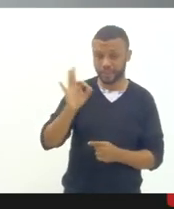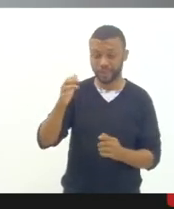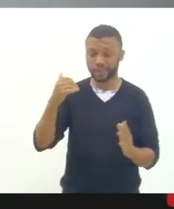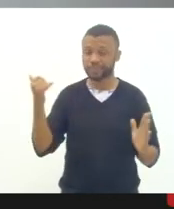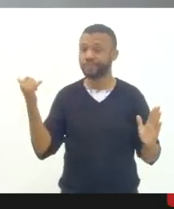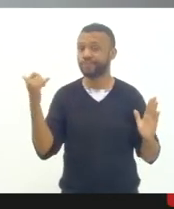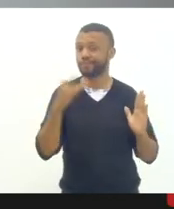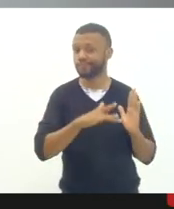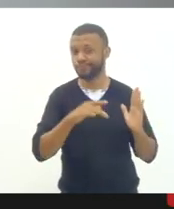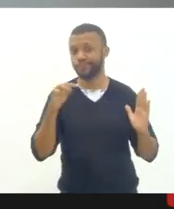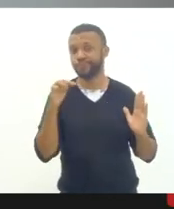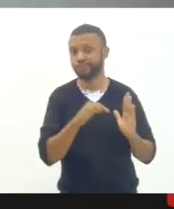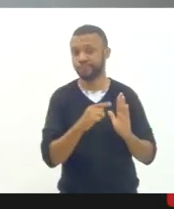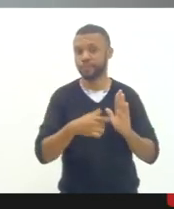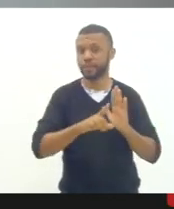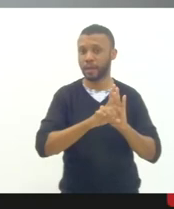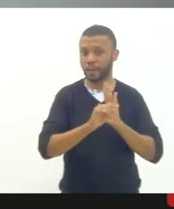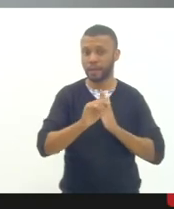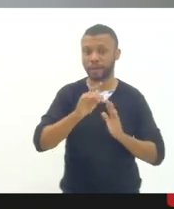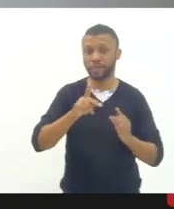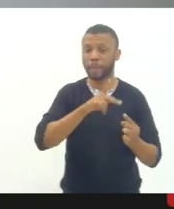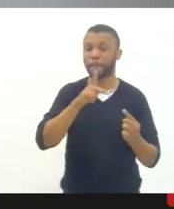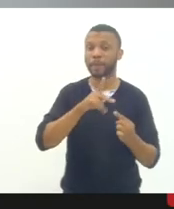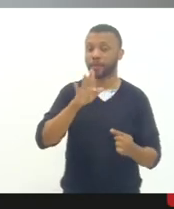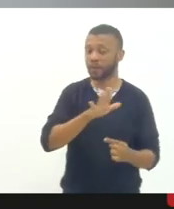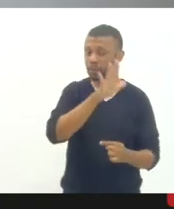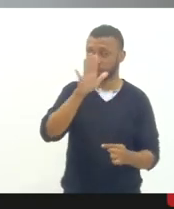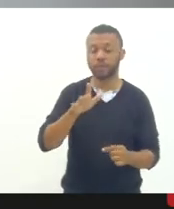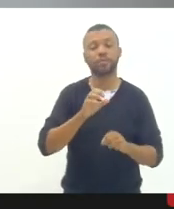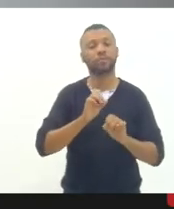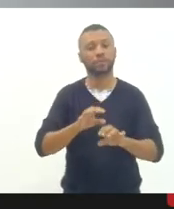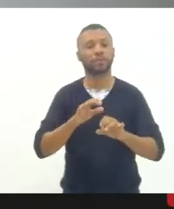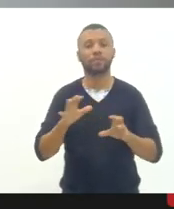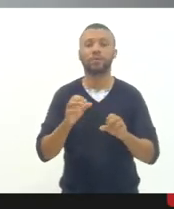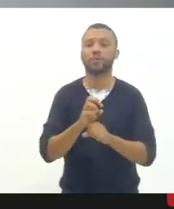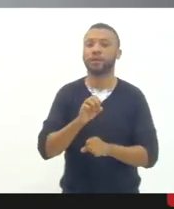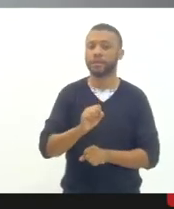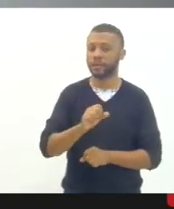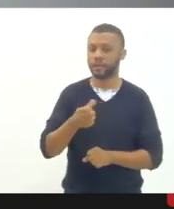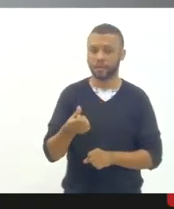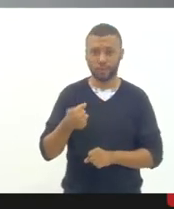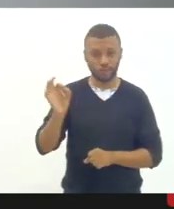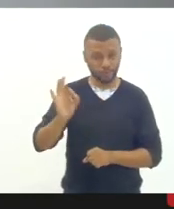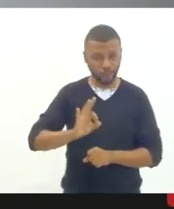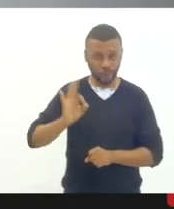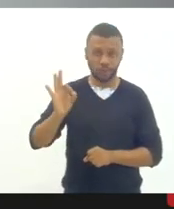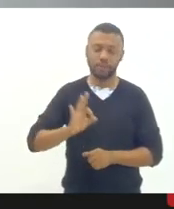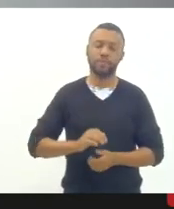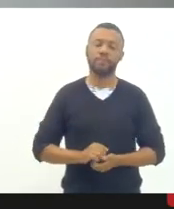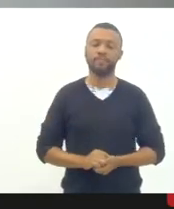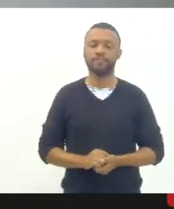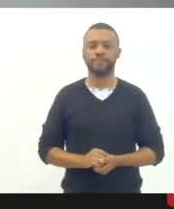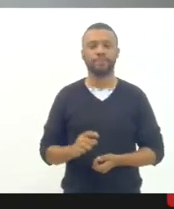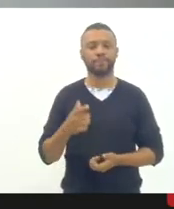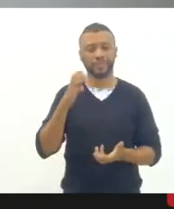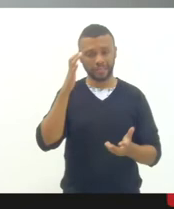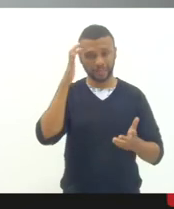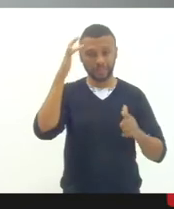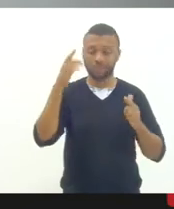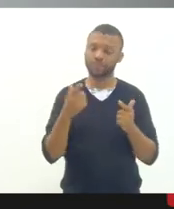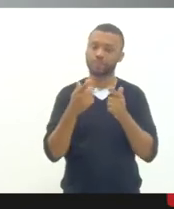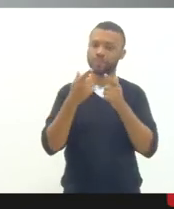nacional de educação de cerca de 86% do plano então a gente está numa situação muito grave